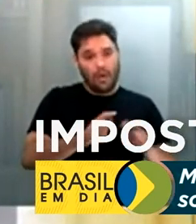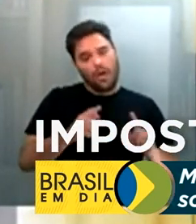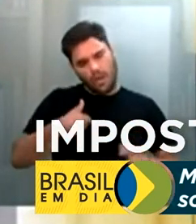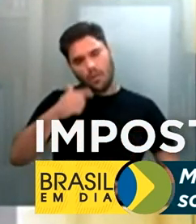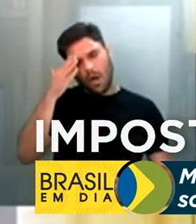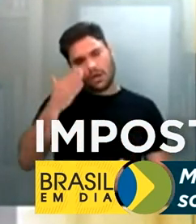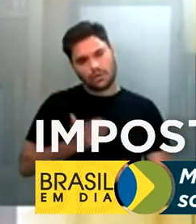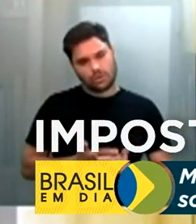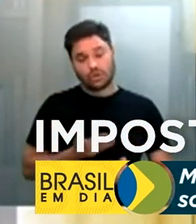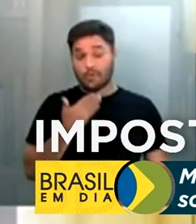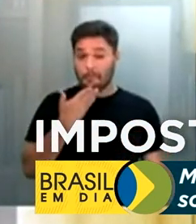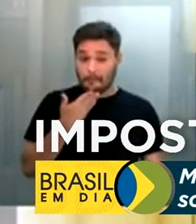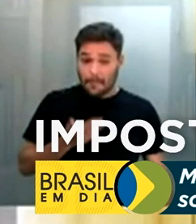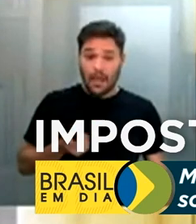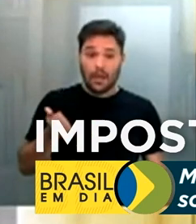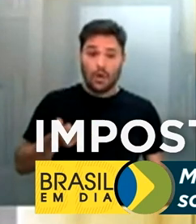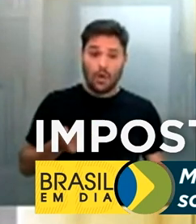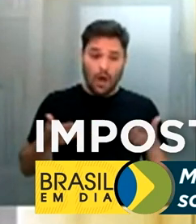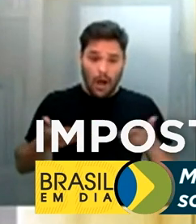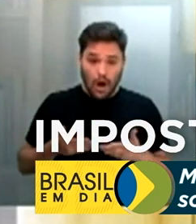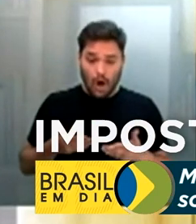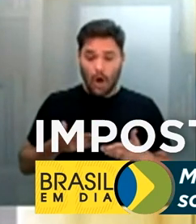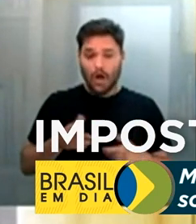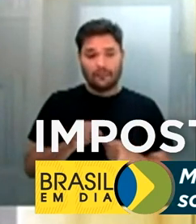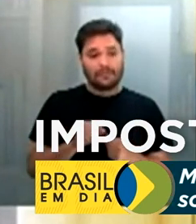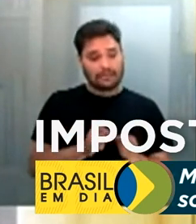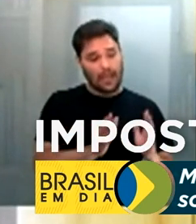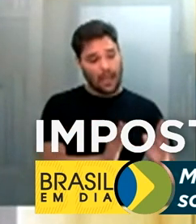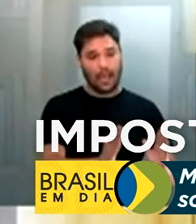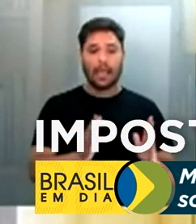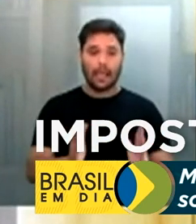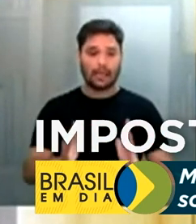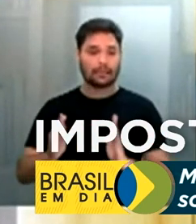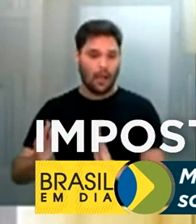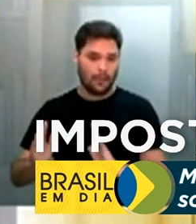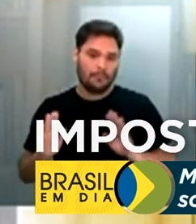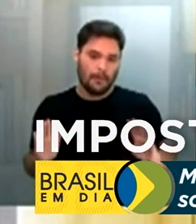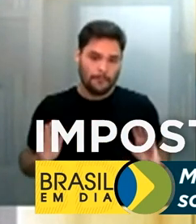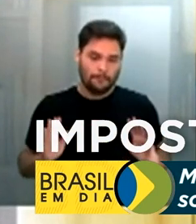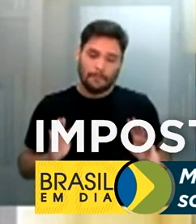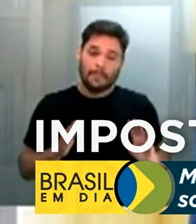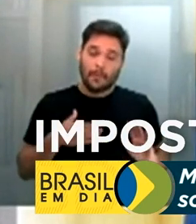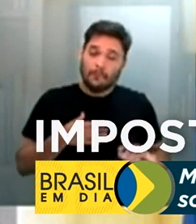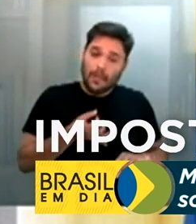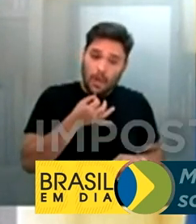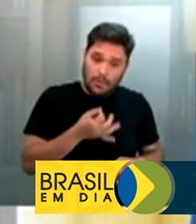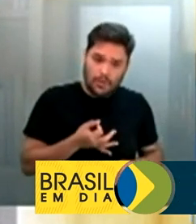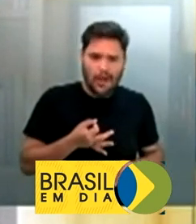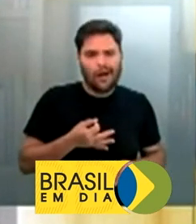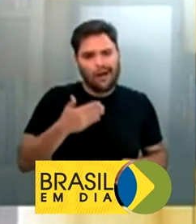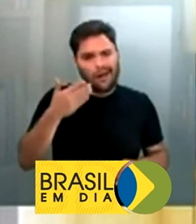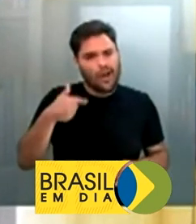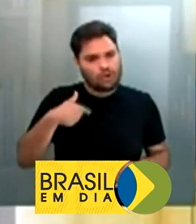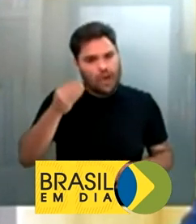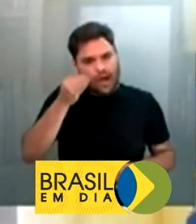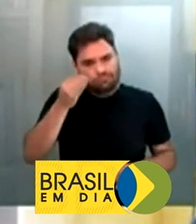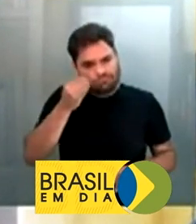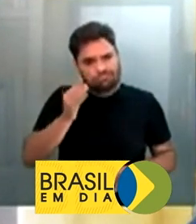Então, eu acredito que seja mais viável fazer por etapas. Eu realmente acredito nisso. Eu provei isso. Eu experimentei.